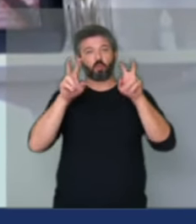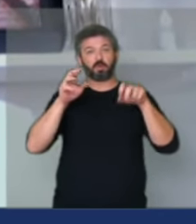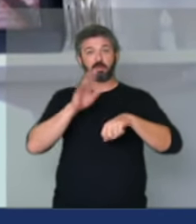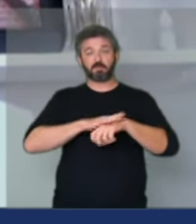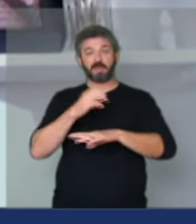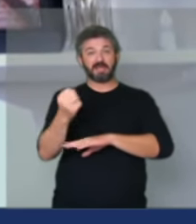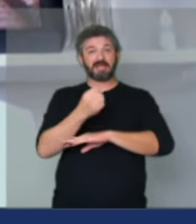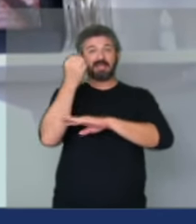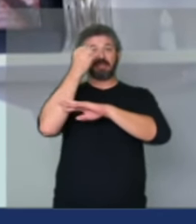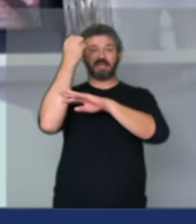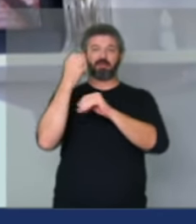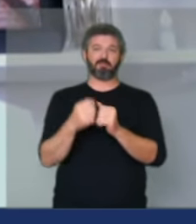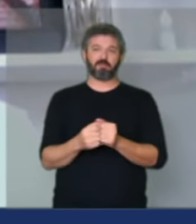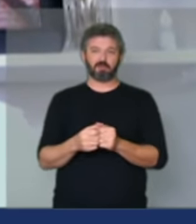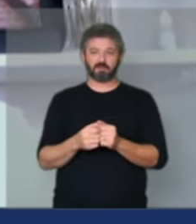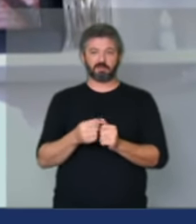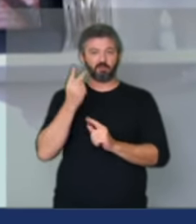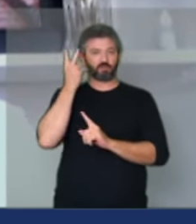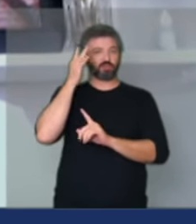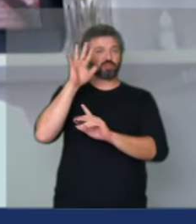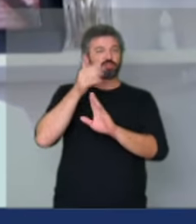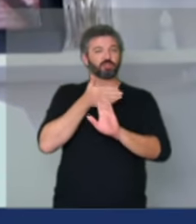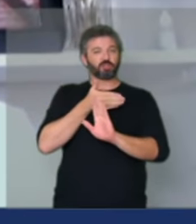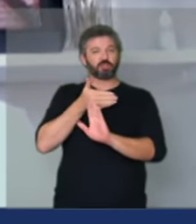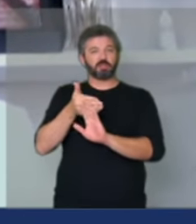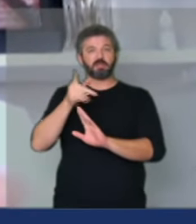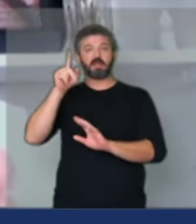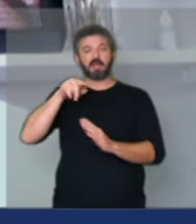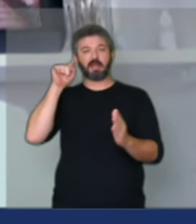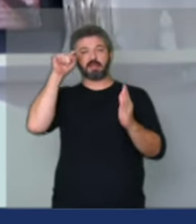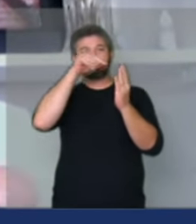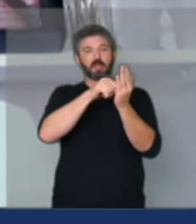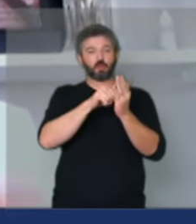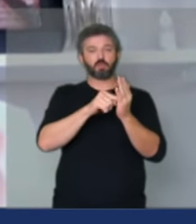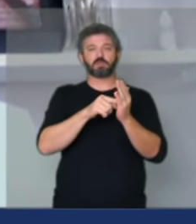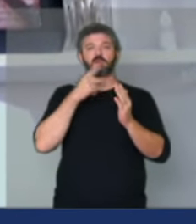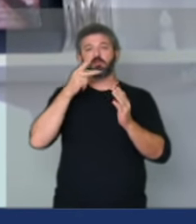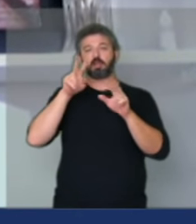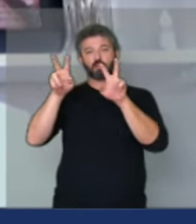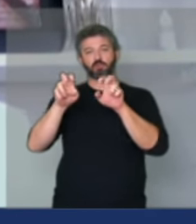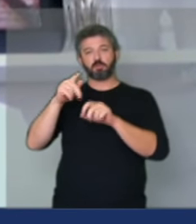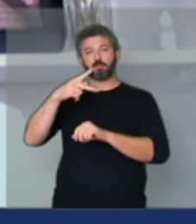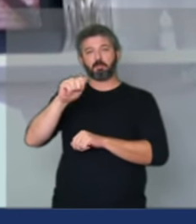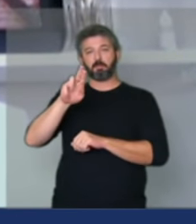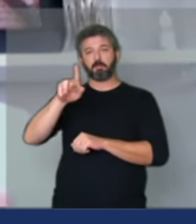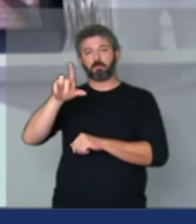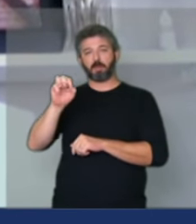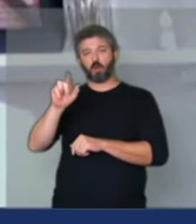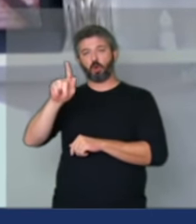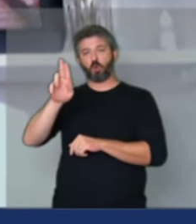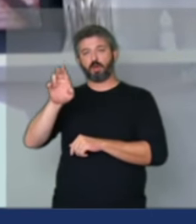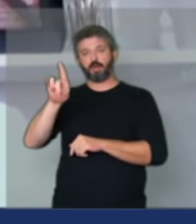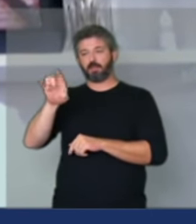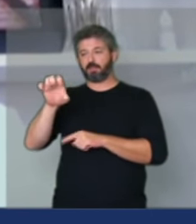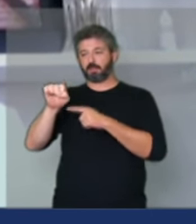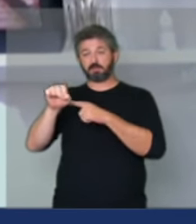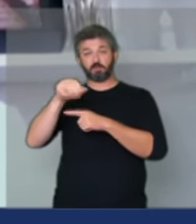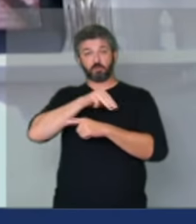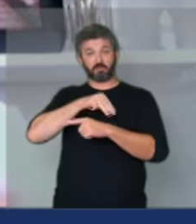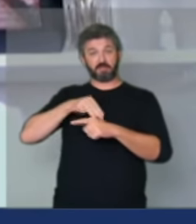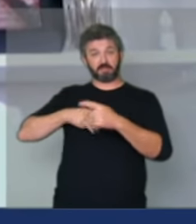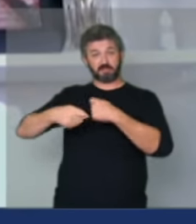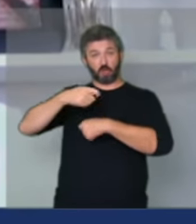grave dos últimos dias que é a denúncia envolvendo o senhor Paulo Guedes ministro de Bolsonaro